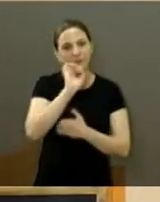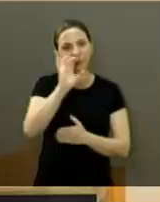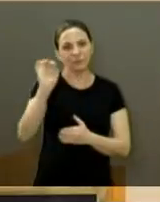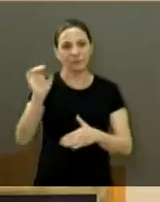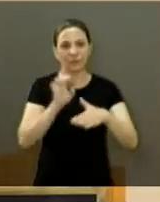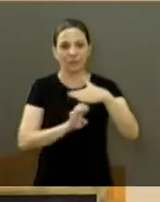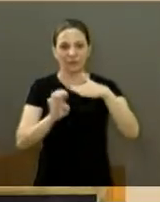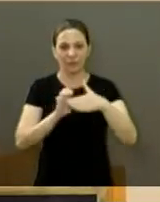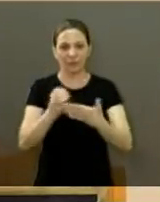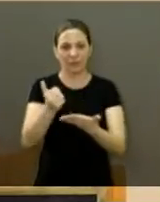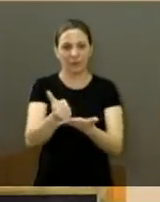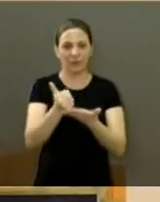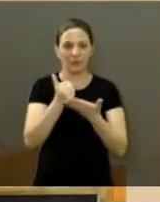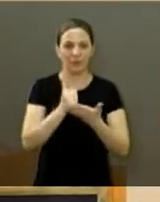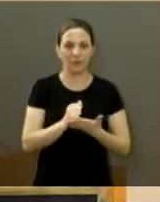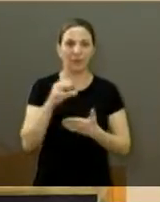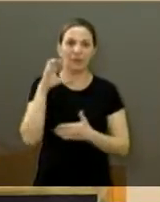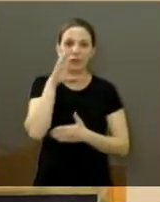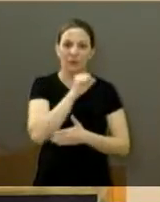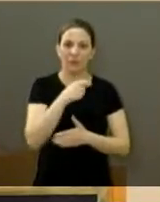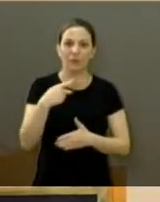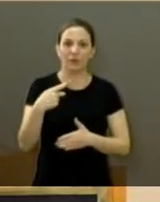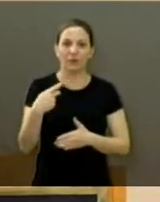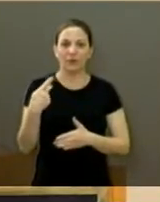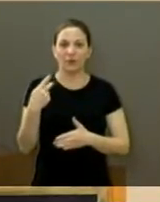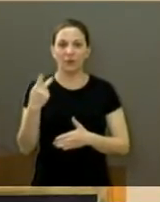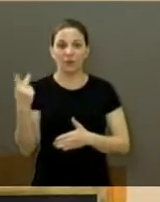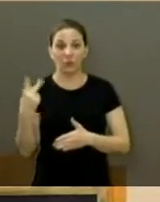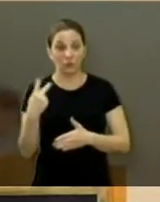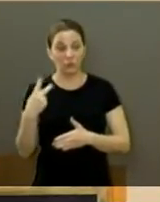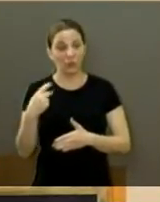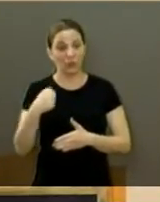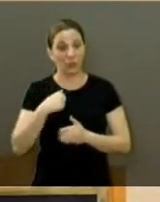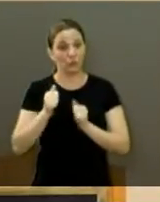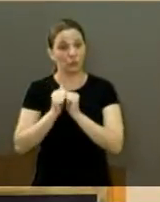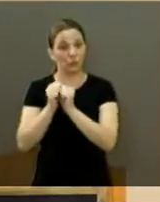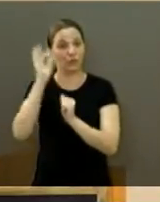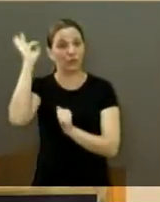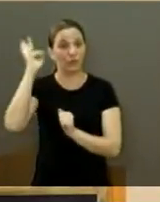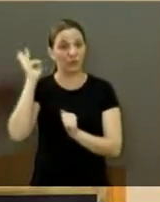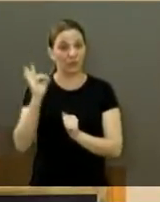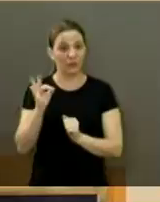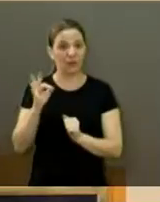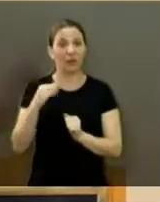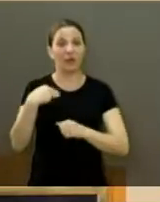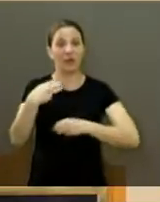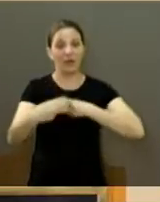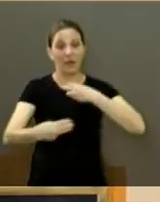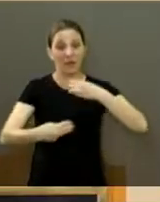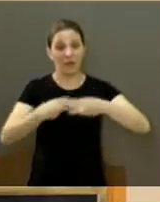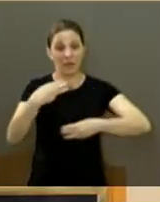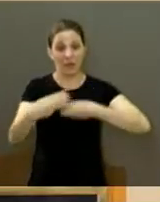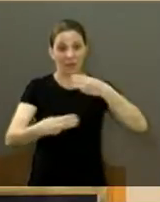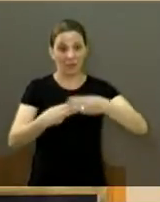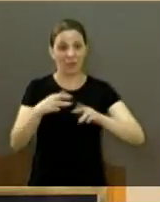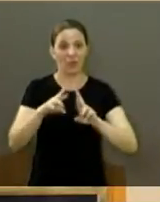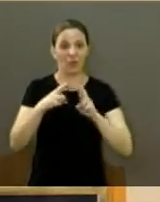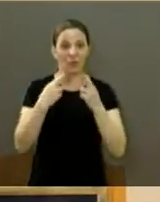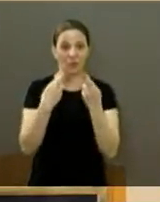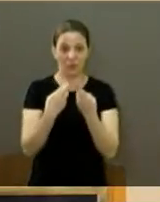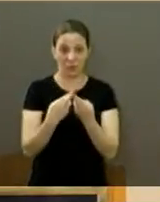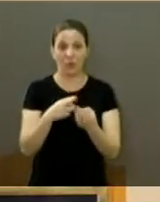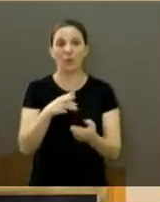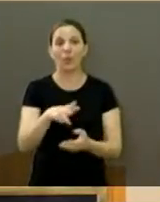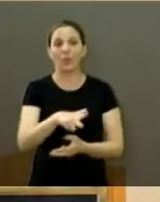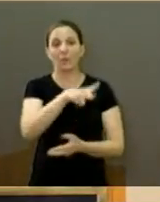Eu quero rapidamente dizer também que eu e a vereadora Tainara fomos na cooperativa Castro, ou melhor, nos reunimos com o